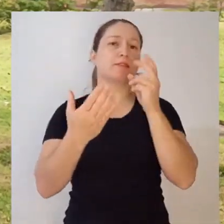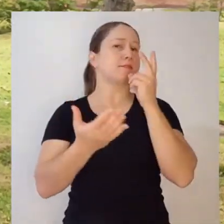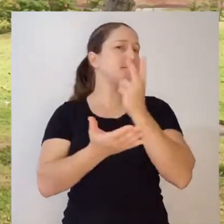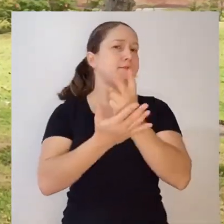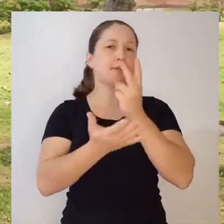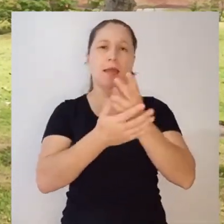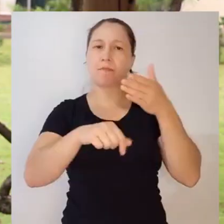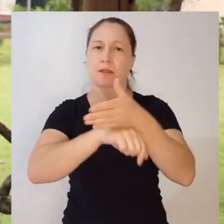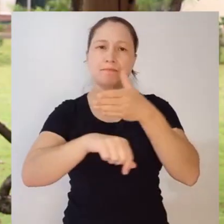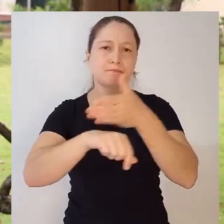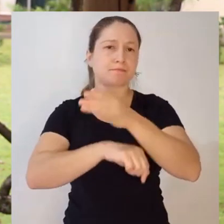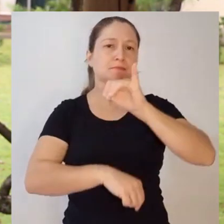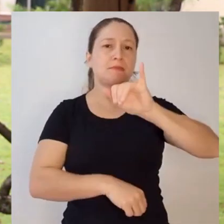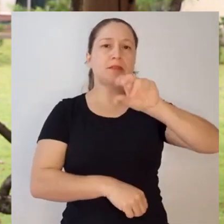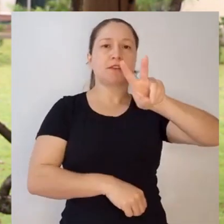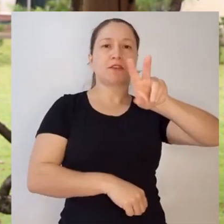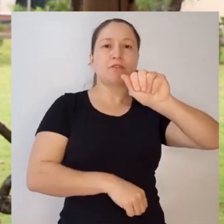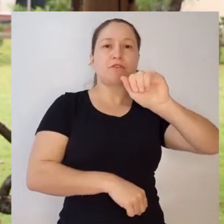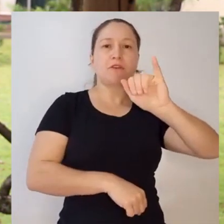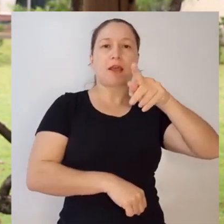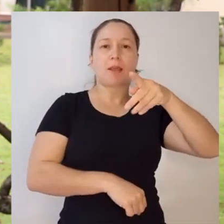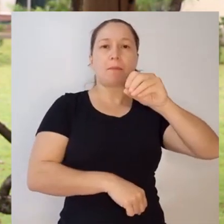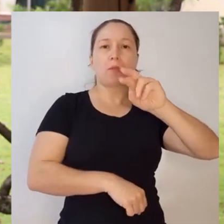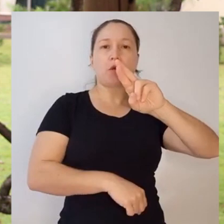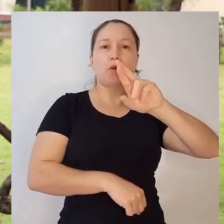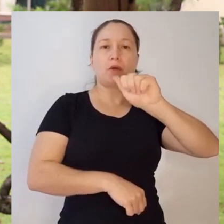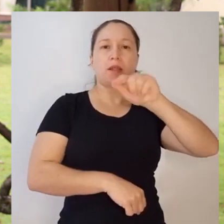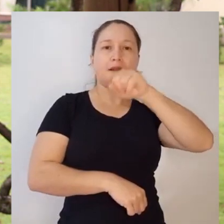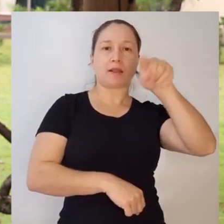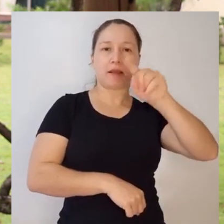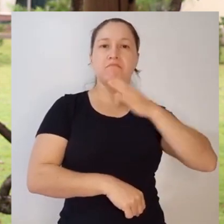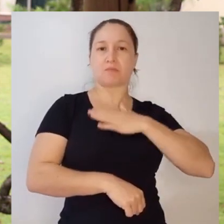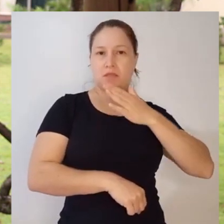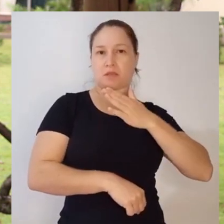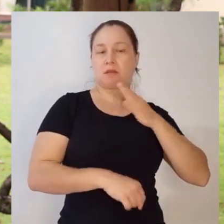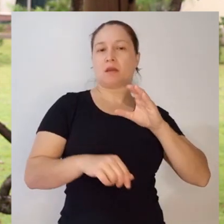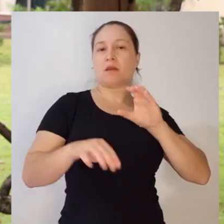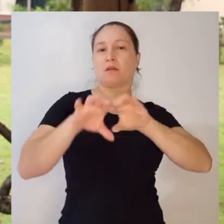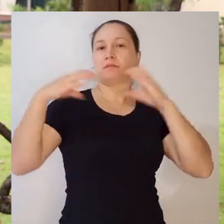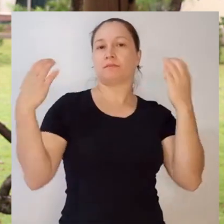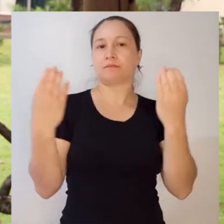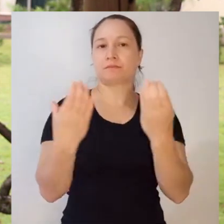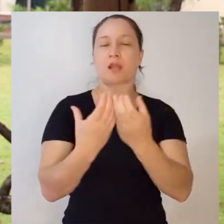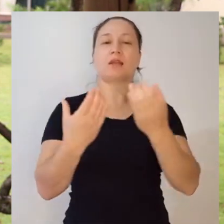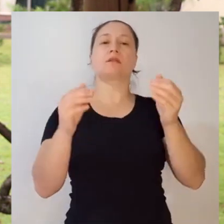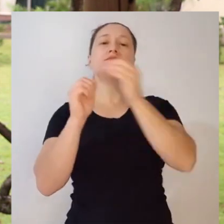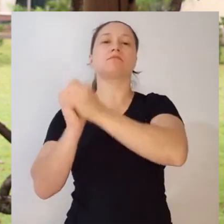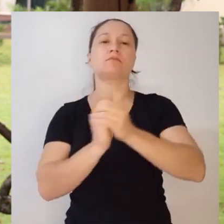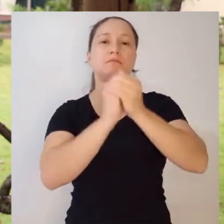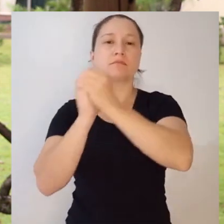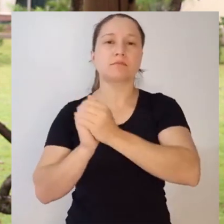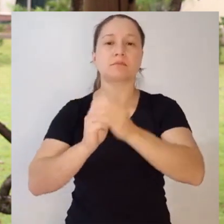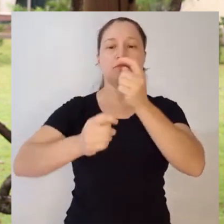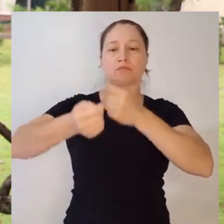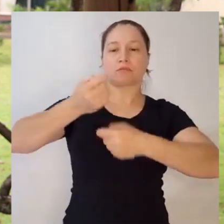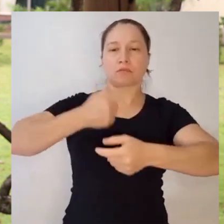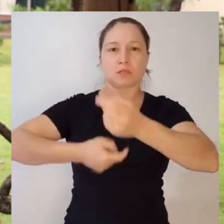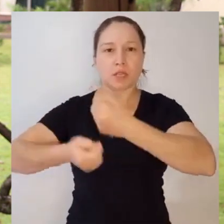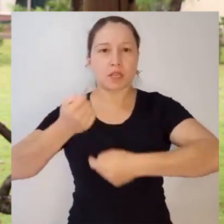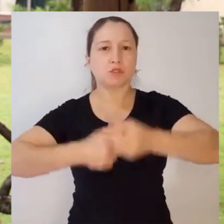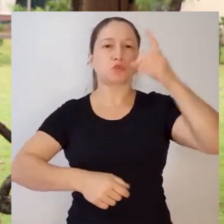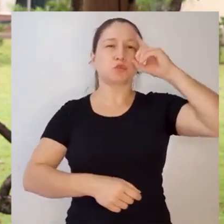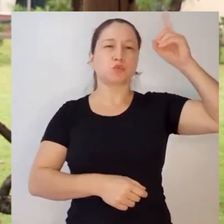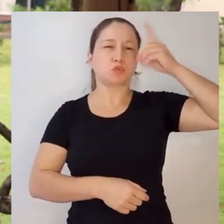em Ivaiporã e lá naquela realidade fui me envolvendo na vida da comunidade, na oração do